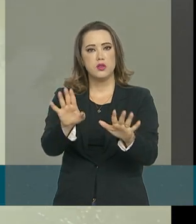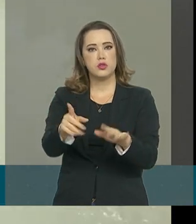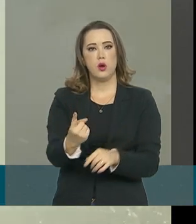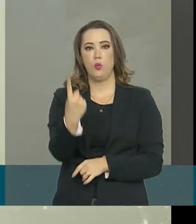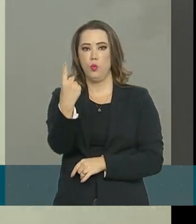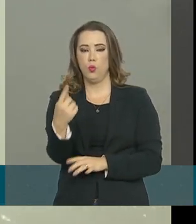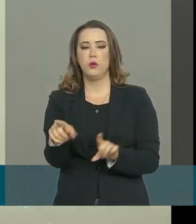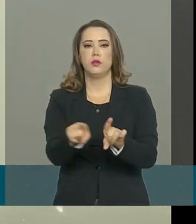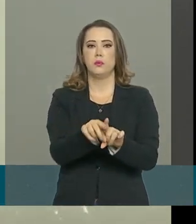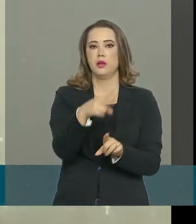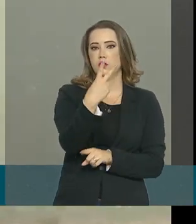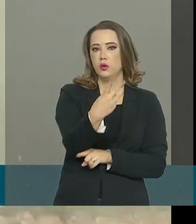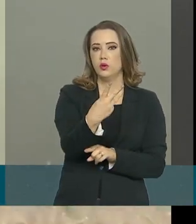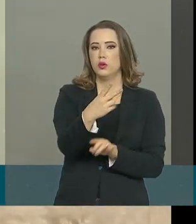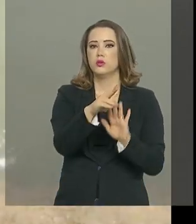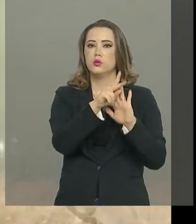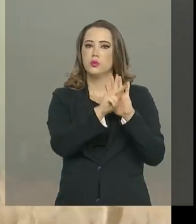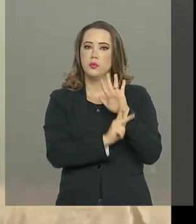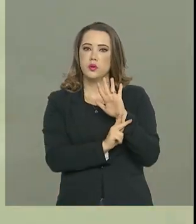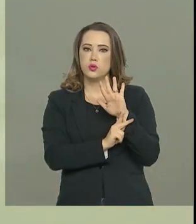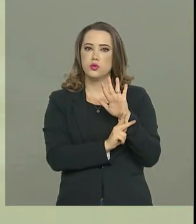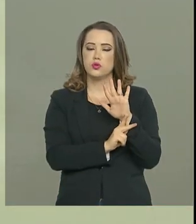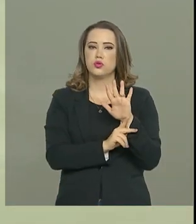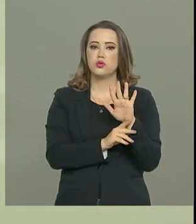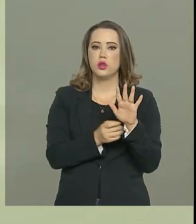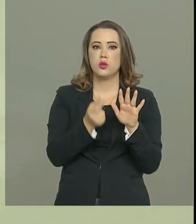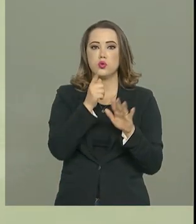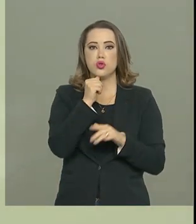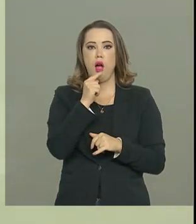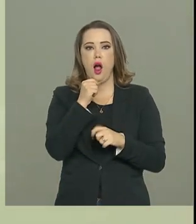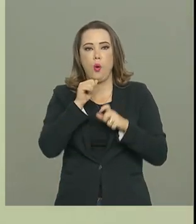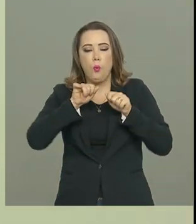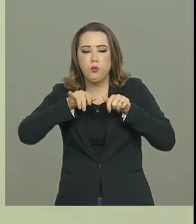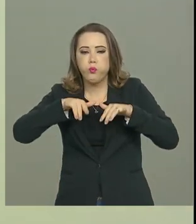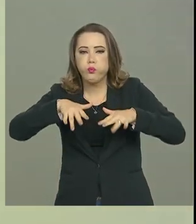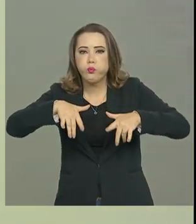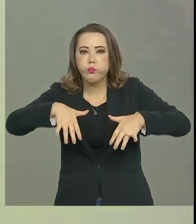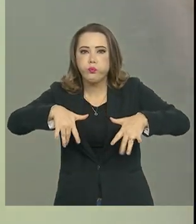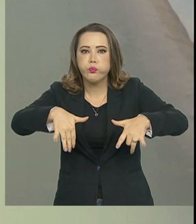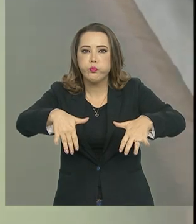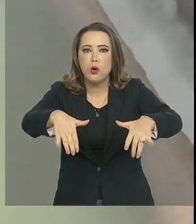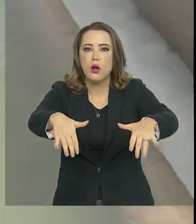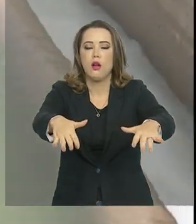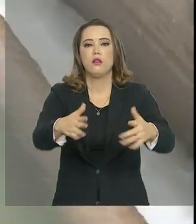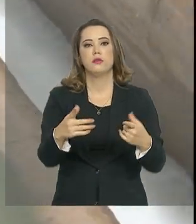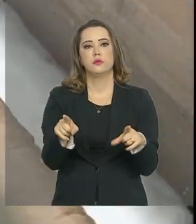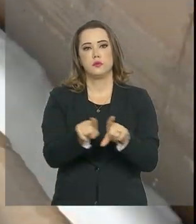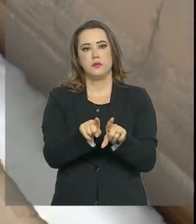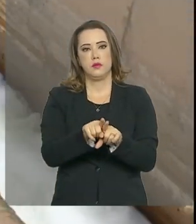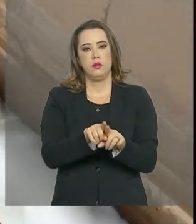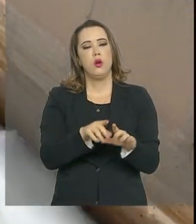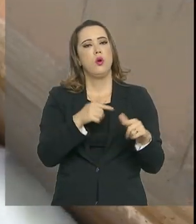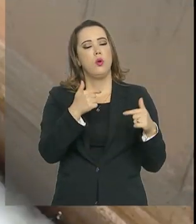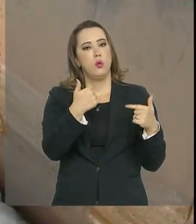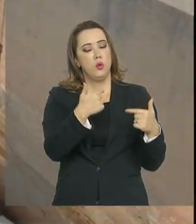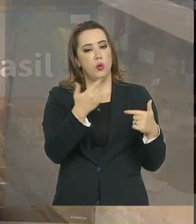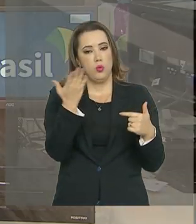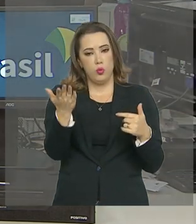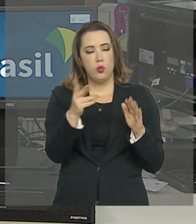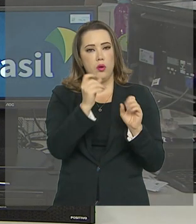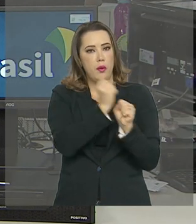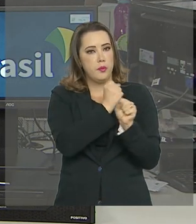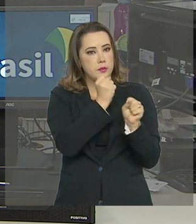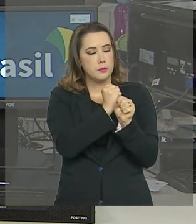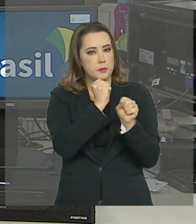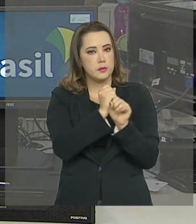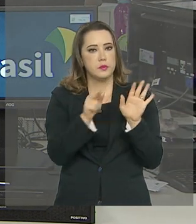etapas 1 e 2 do projeto público de irrigação do Baixio do Irecê. O empreendimento faz parte do programa